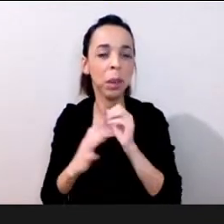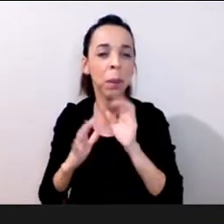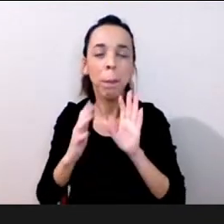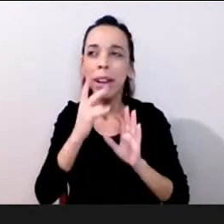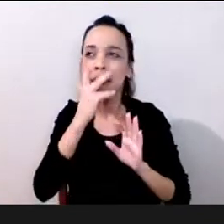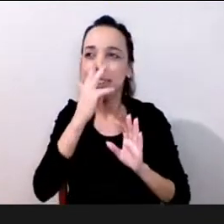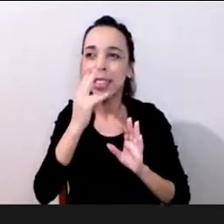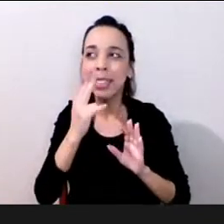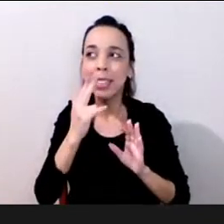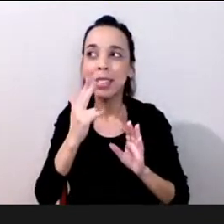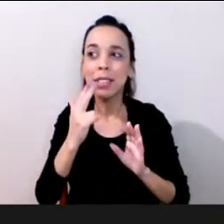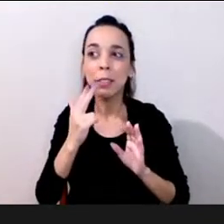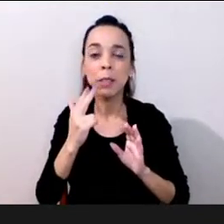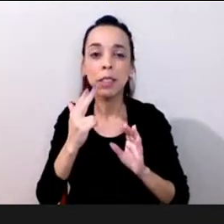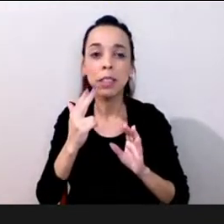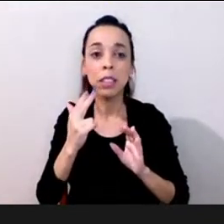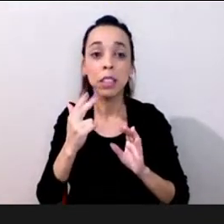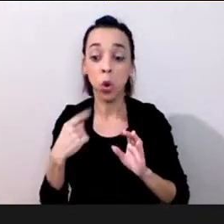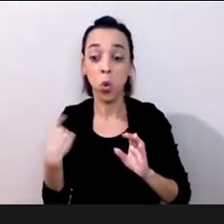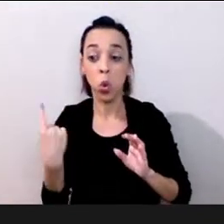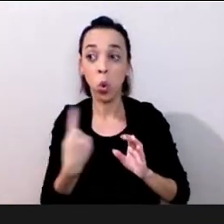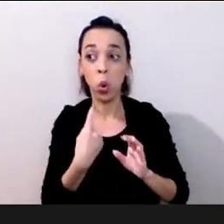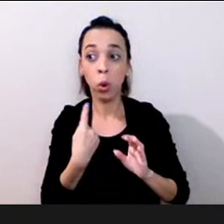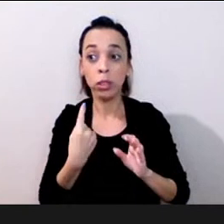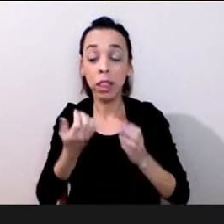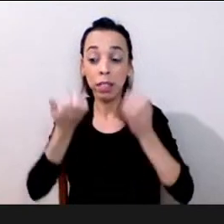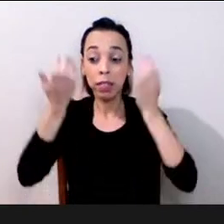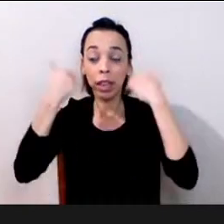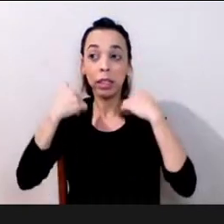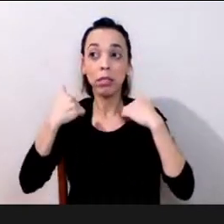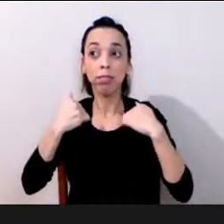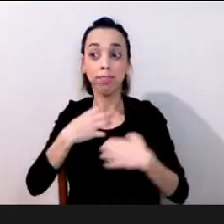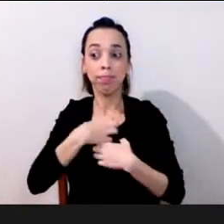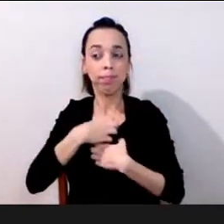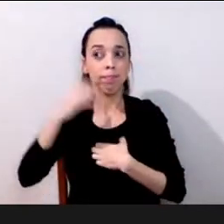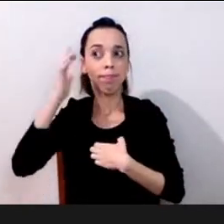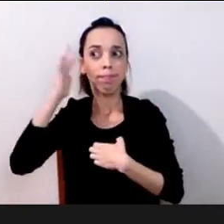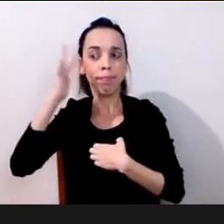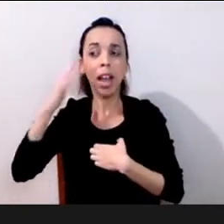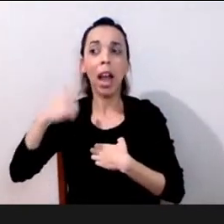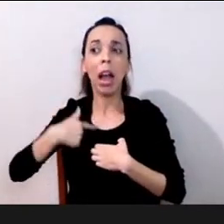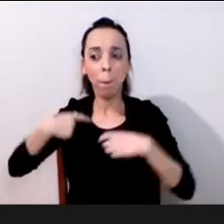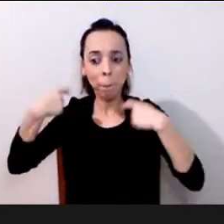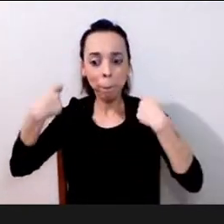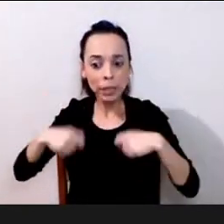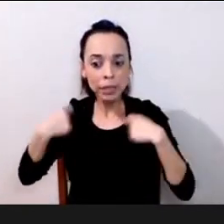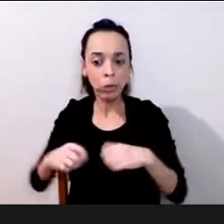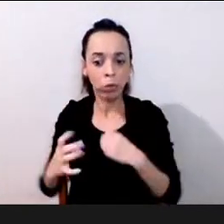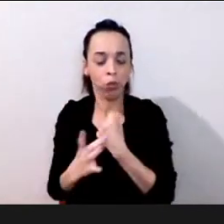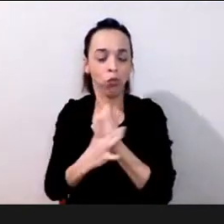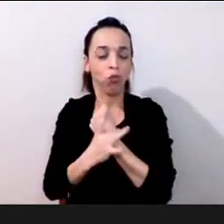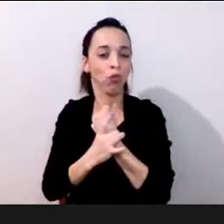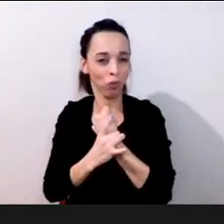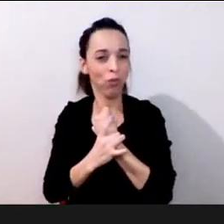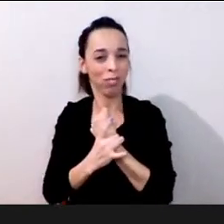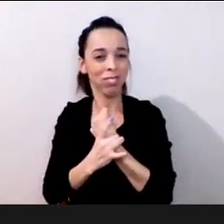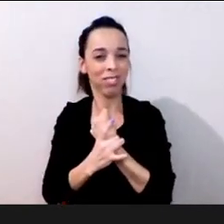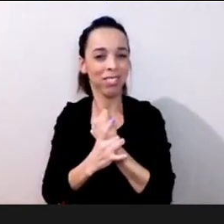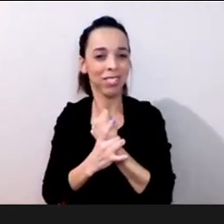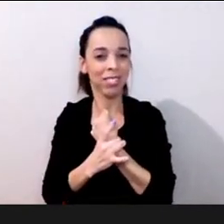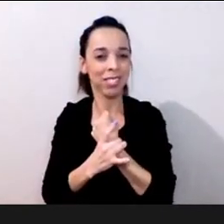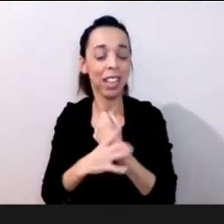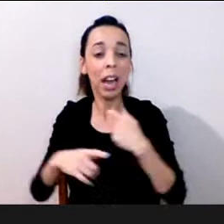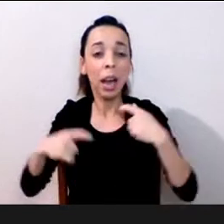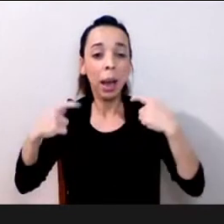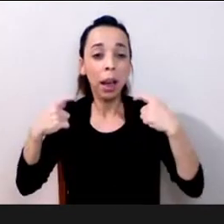essa necessidade a gente tem que ter um exercício para que ela seja desenvolvida e estar nesse